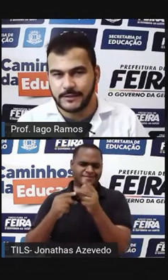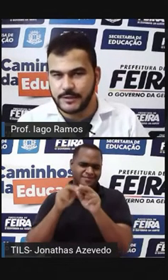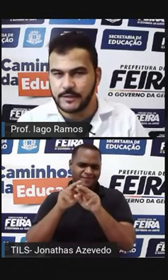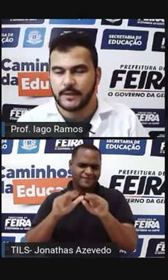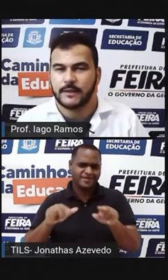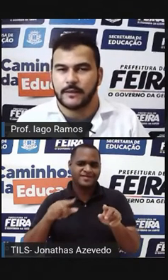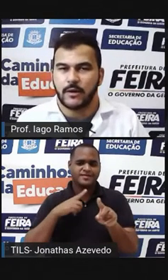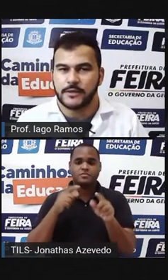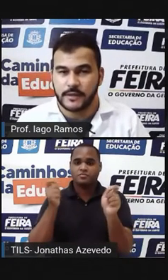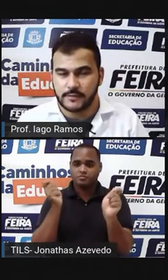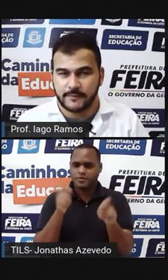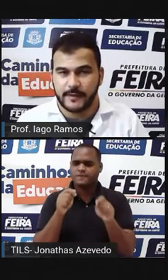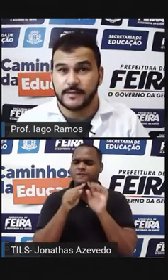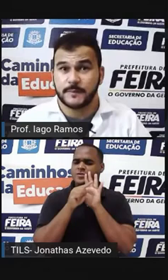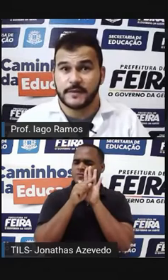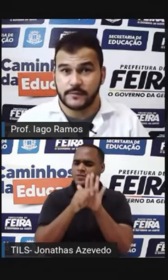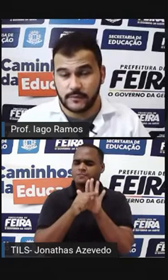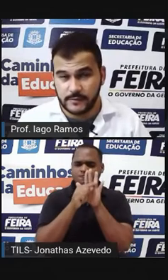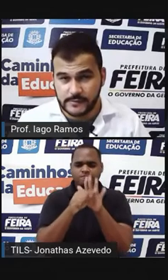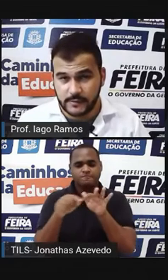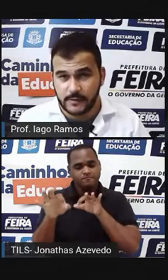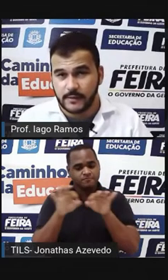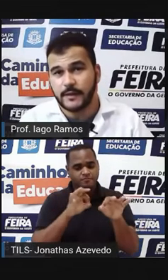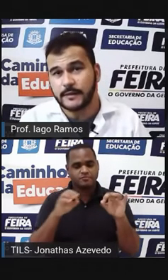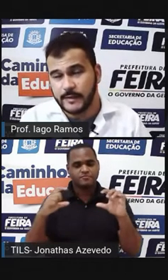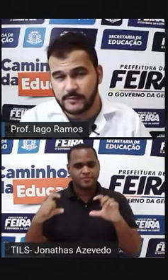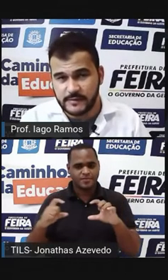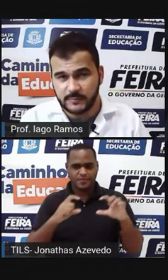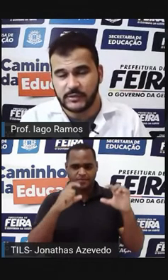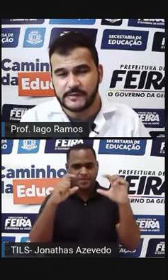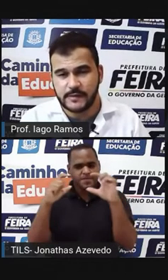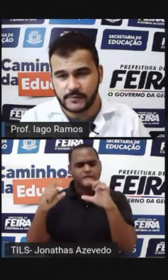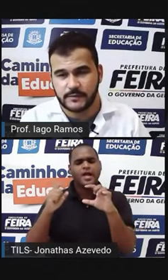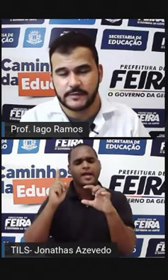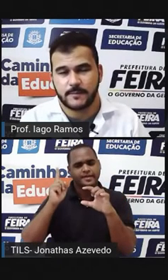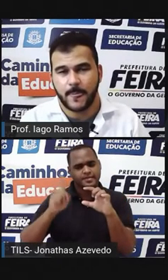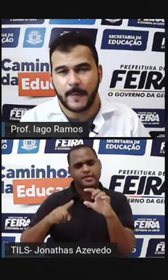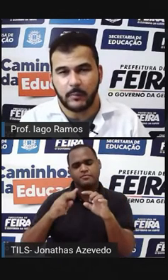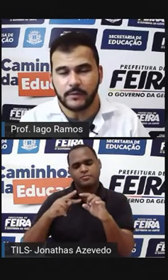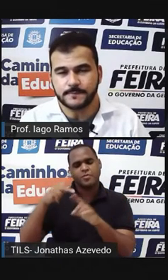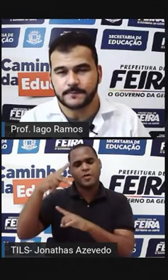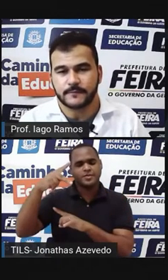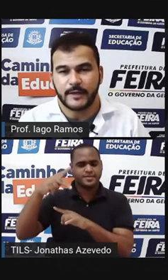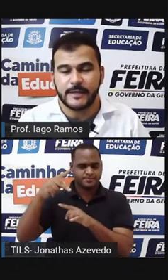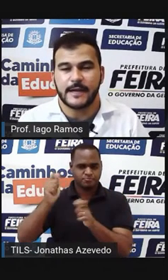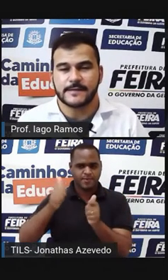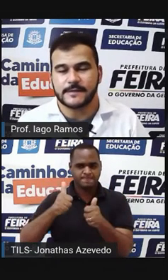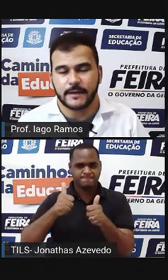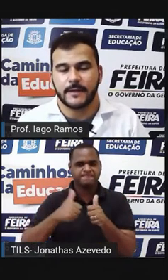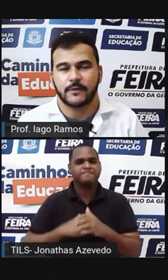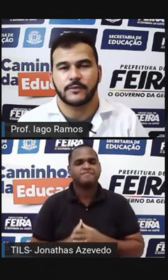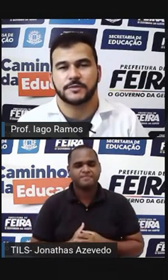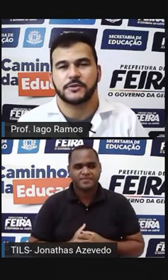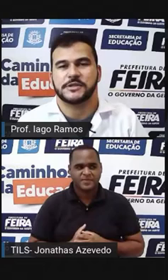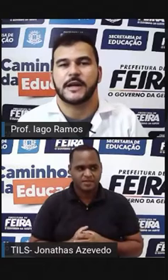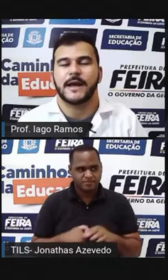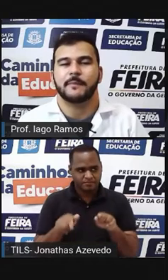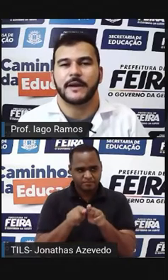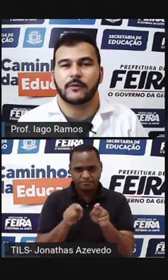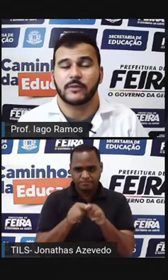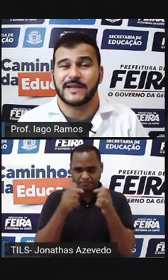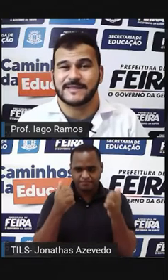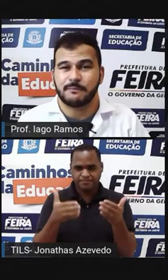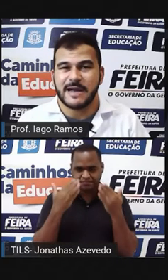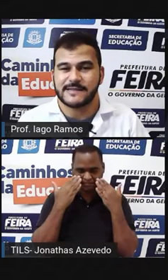bastante Na hora de resolver Expressões Que tenham essas potenciações Tá bom? E essas aqui Que eu vou te mostrar